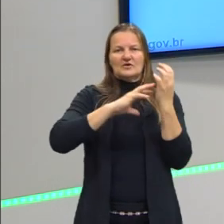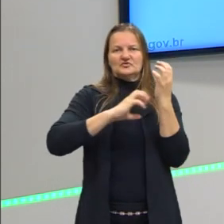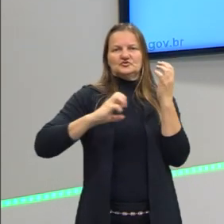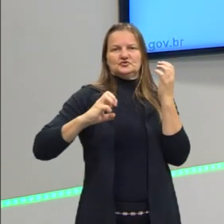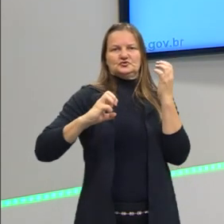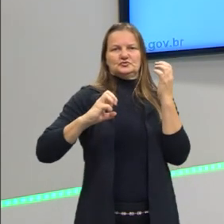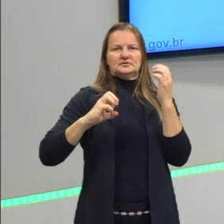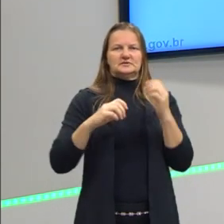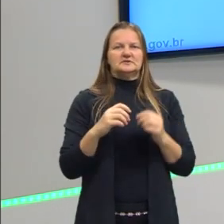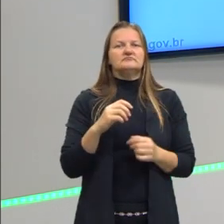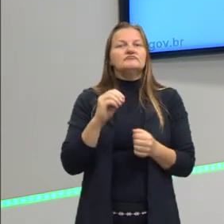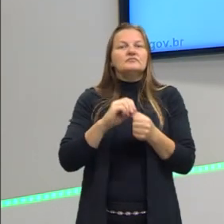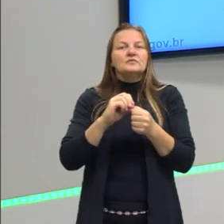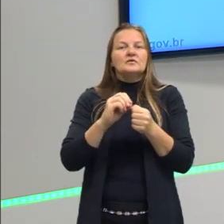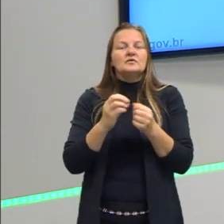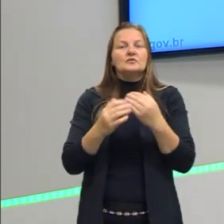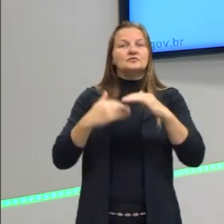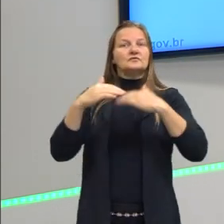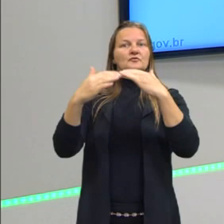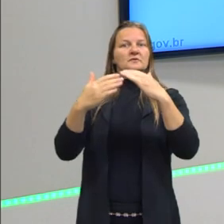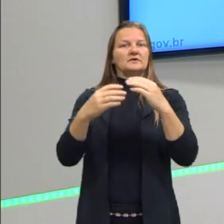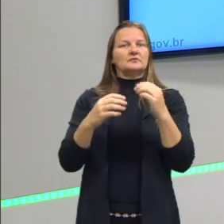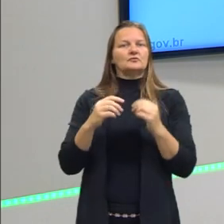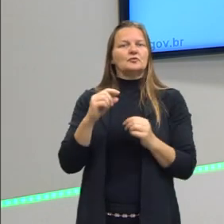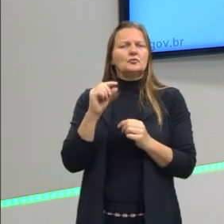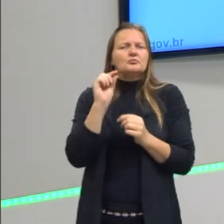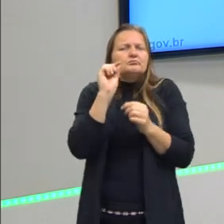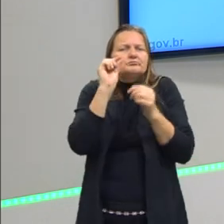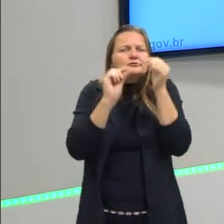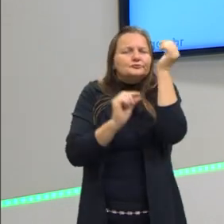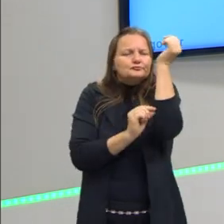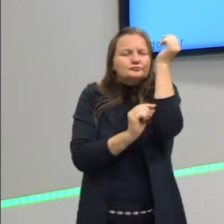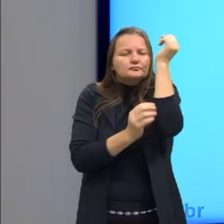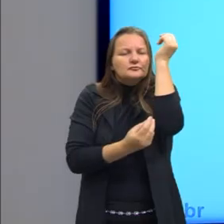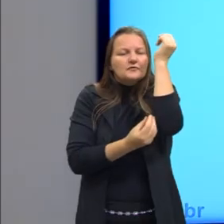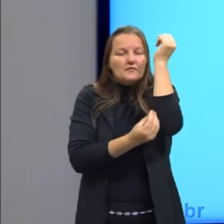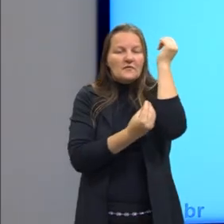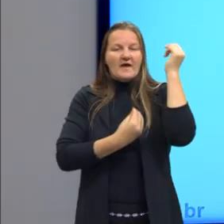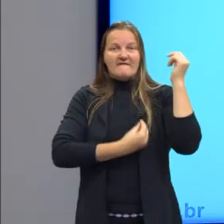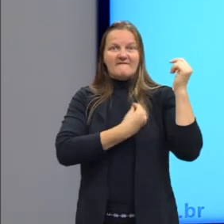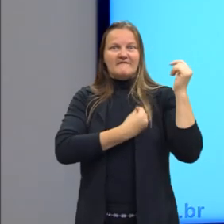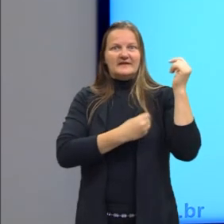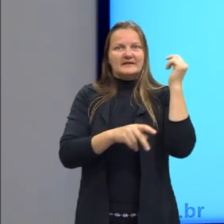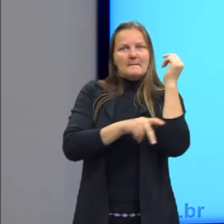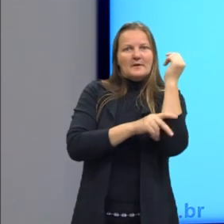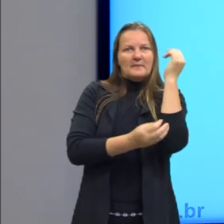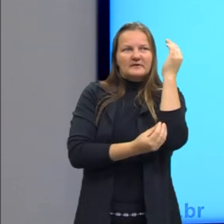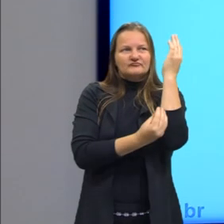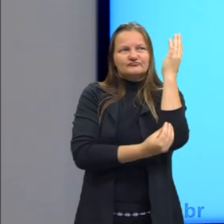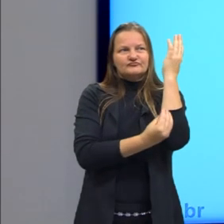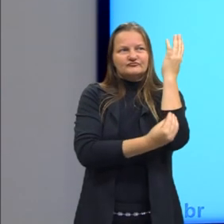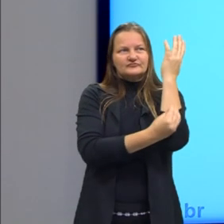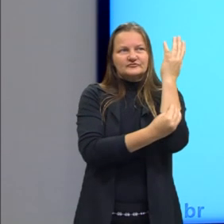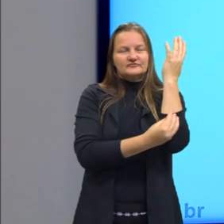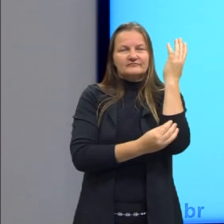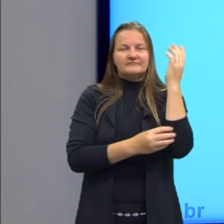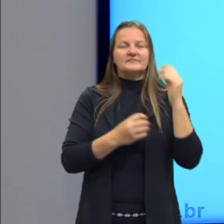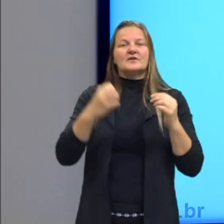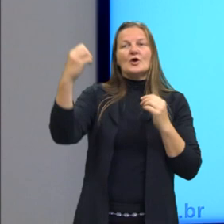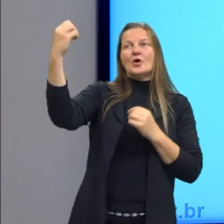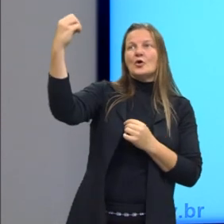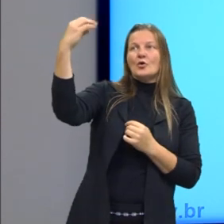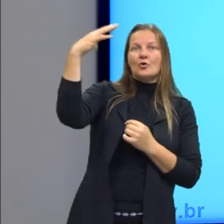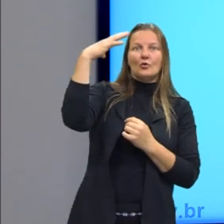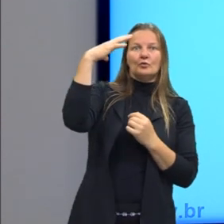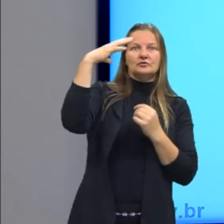tornando inviável o desenvolvimento de micro-organismo, falamos sobre isso. Oxidação, pois a luz solar